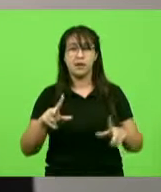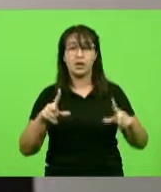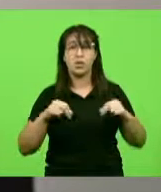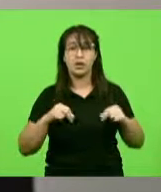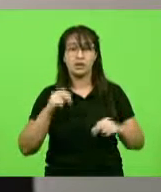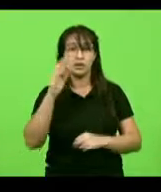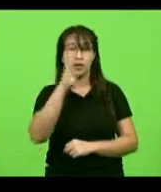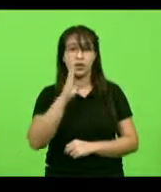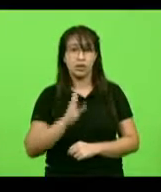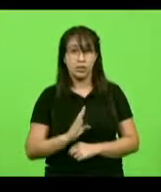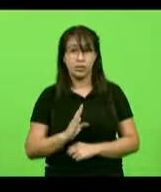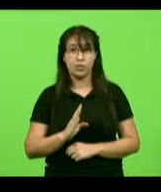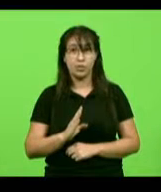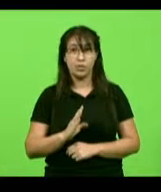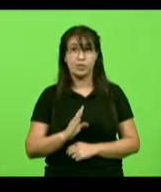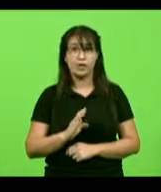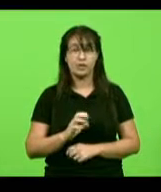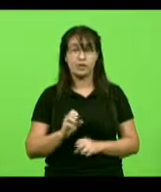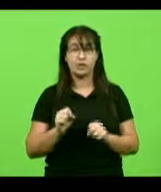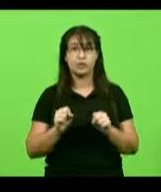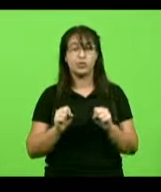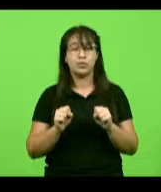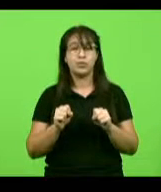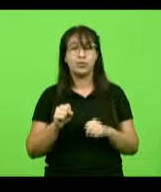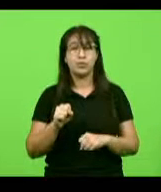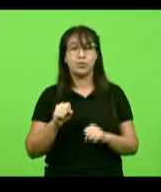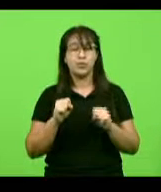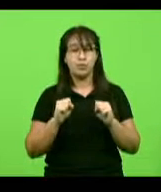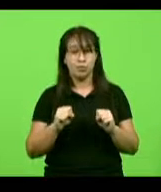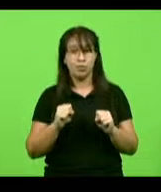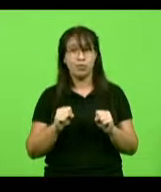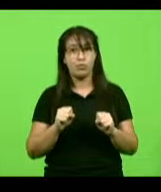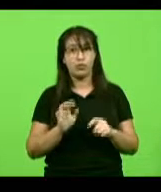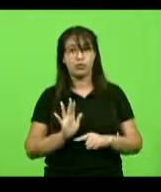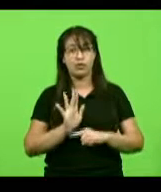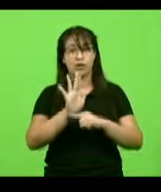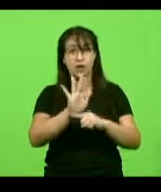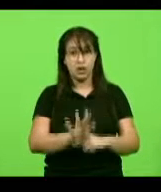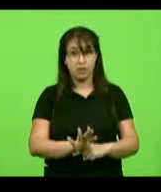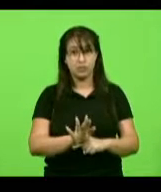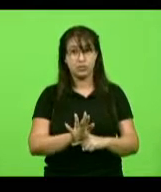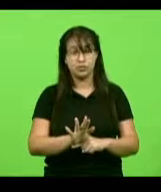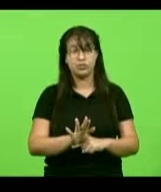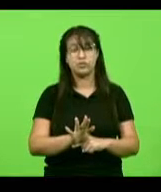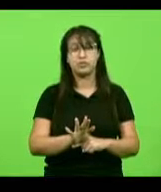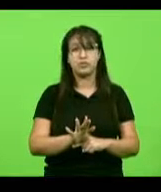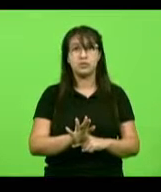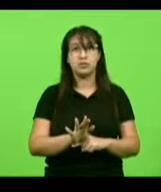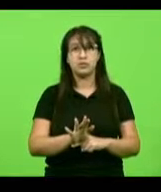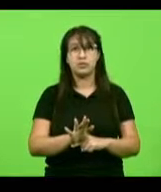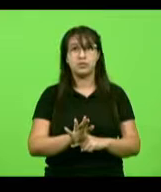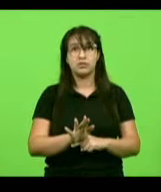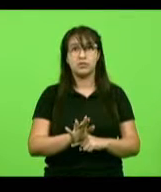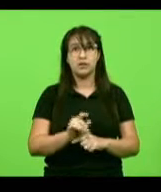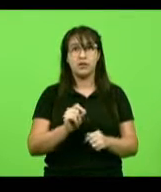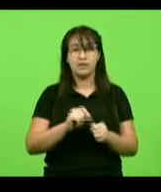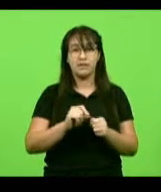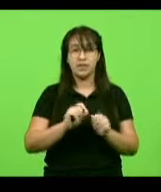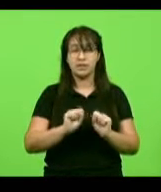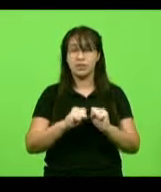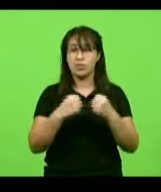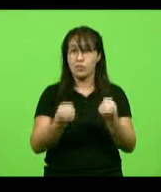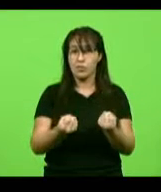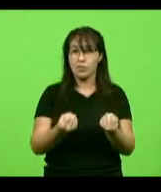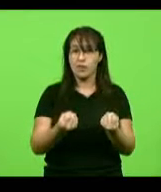possamos desta grave situação dar uma guinada no sentido de, efetivamente, fazermos um combate eficaz a